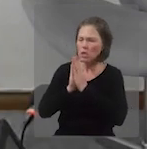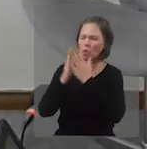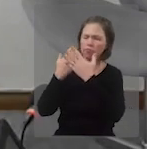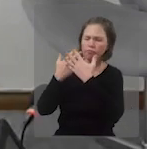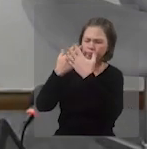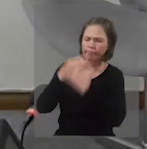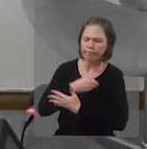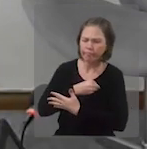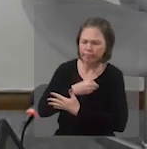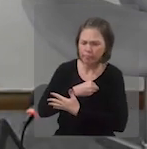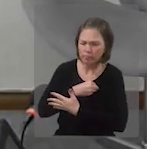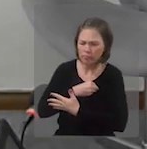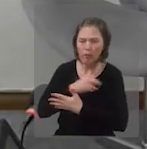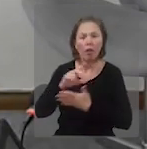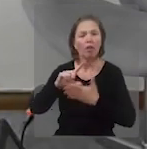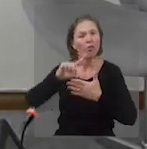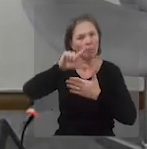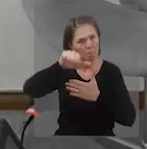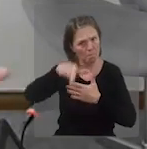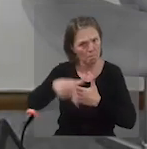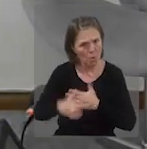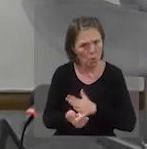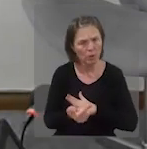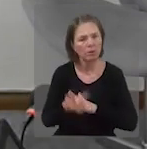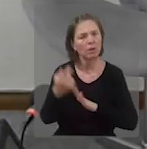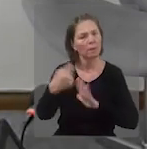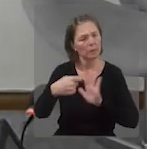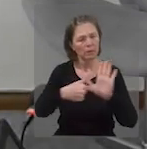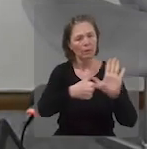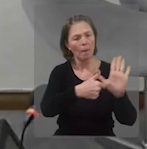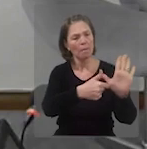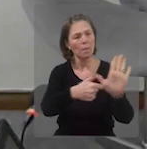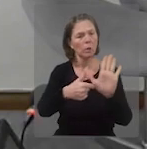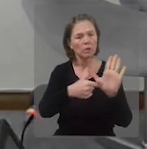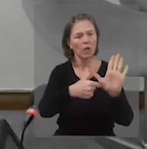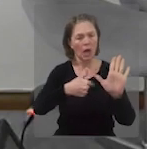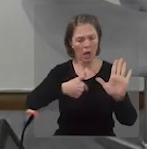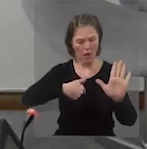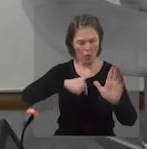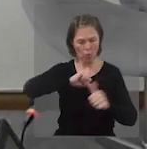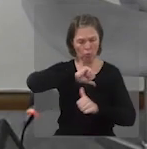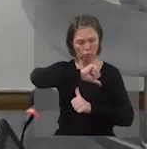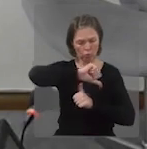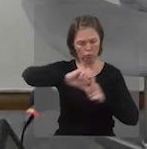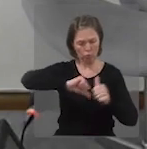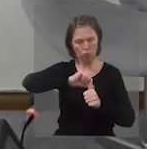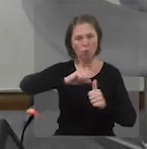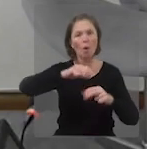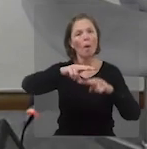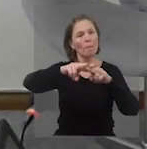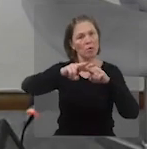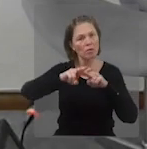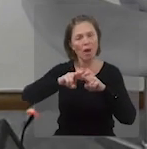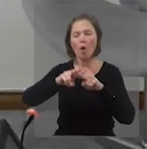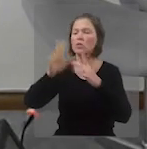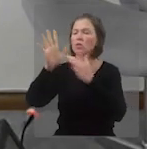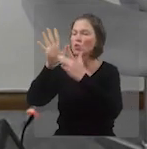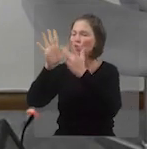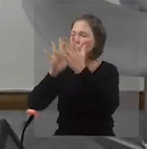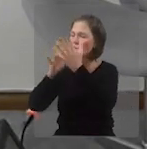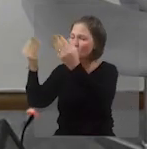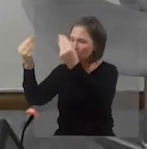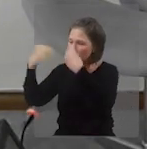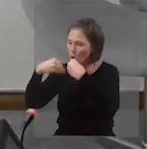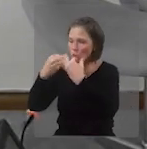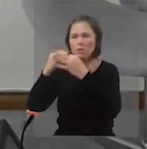numa petição diante de Deus, eu depois tenho que mostrar que agora eu sou diferente pela graça de